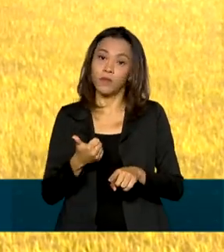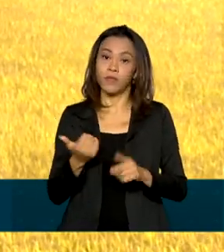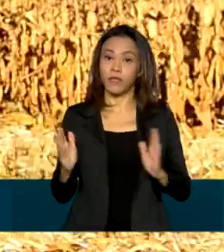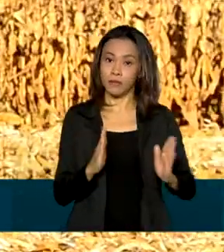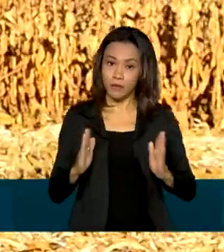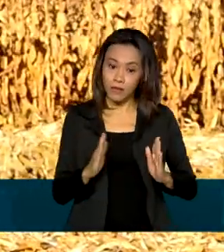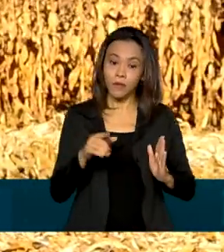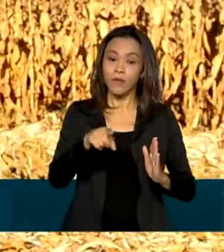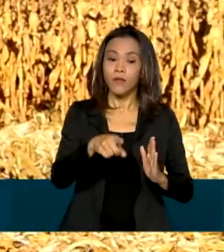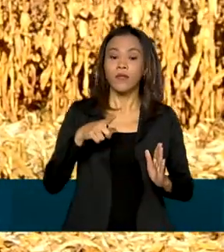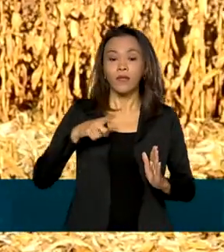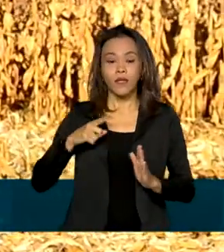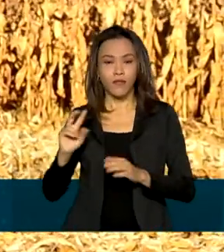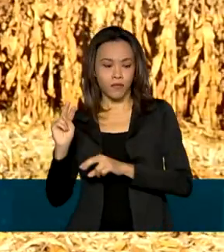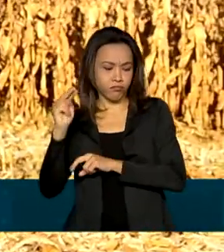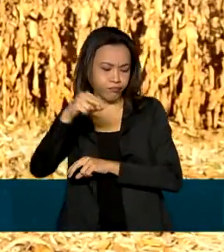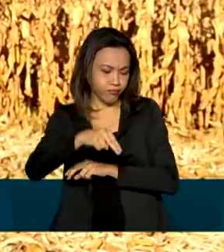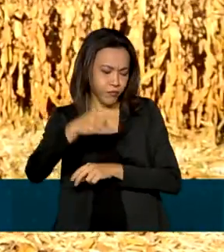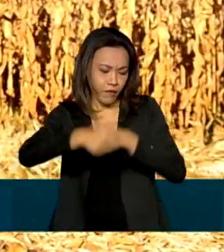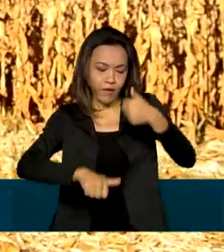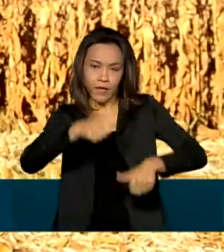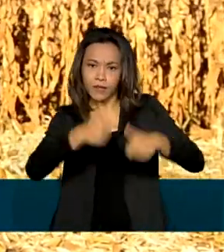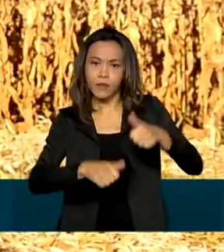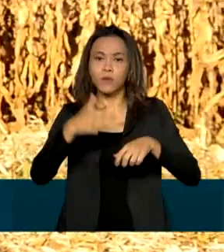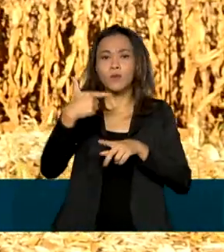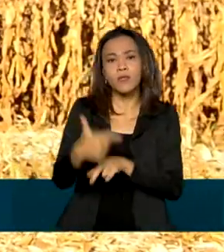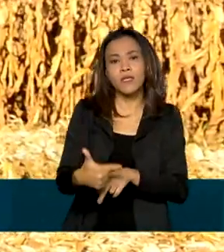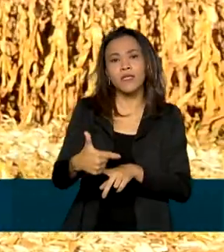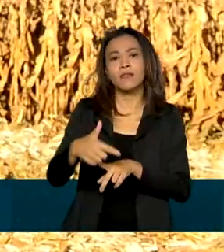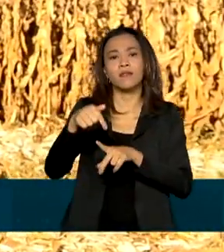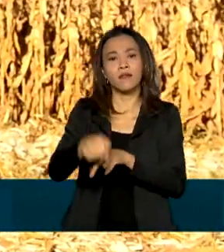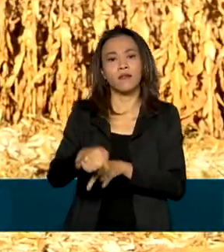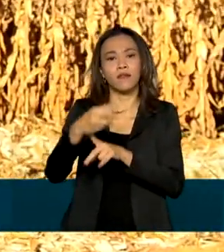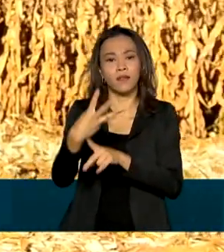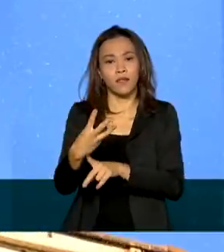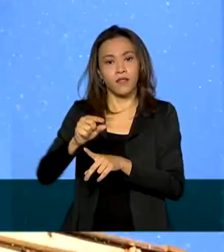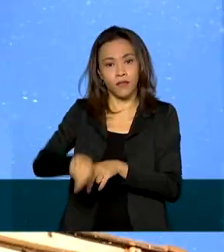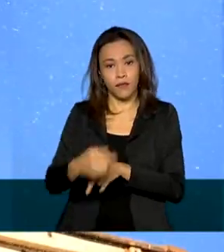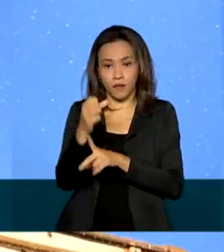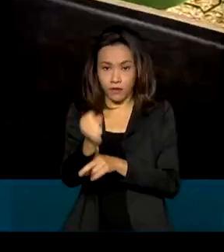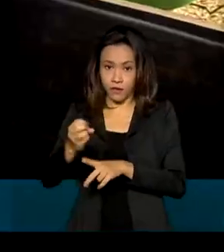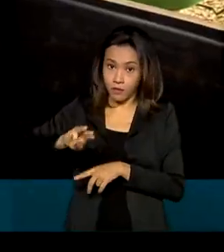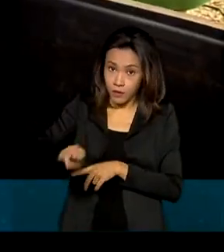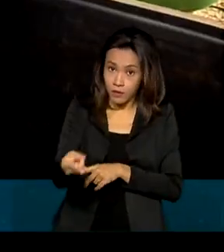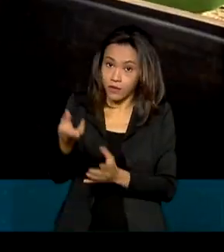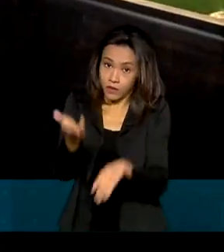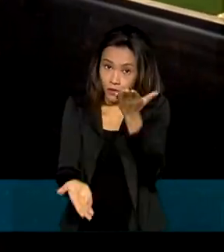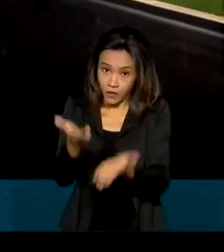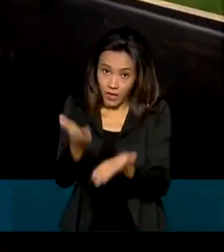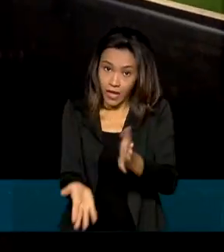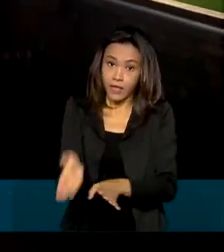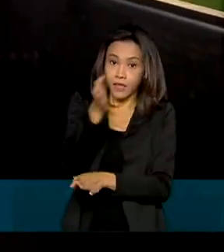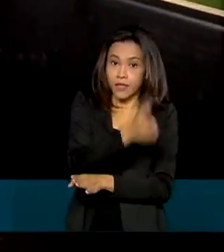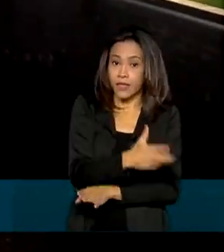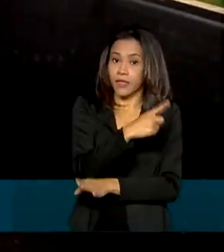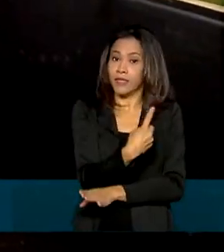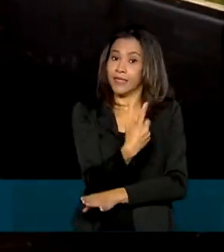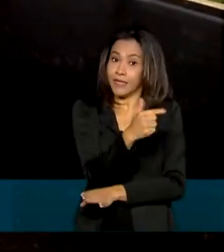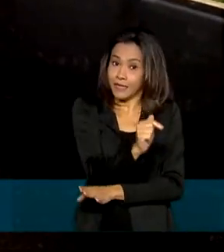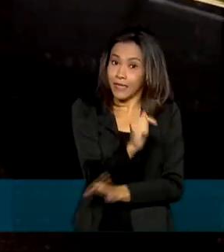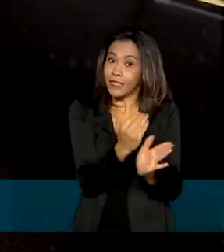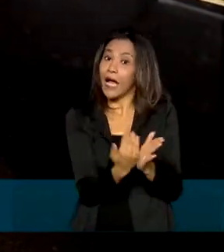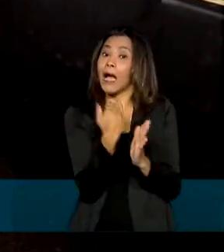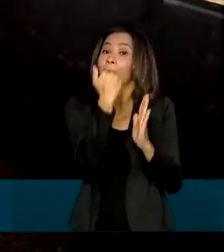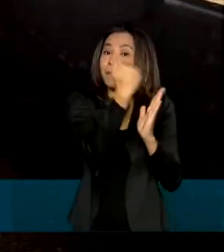levantamento da Conab 273,8 milhões de toneladas, 17 milhões de toneladas a